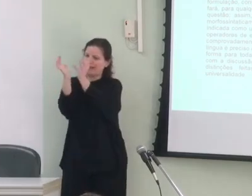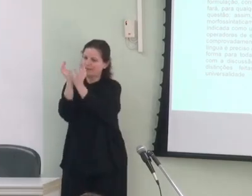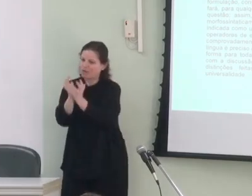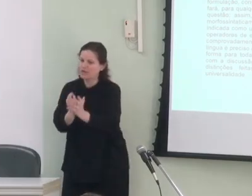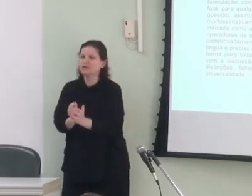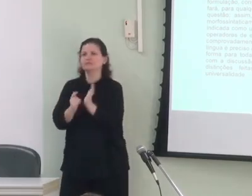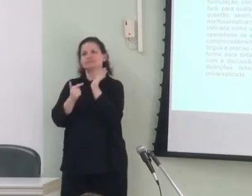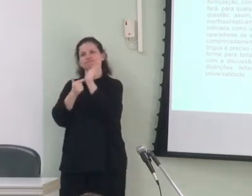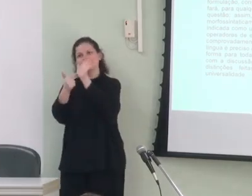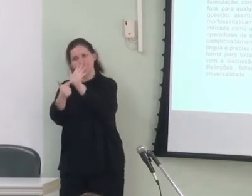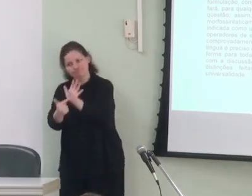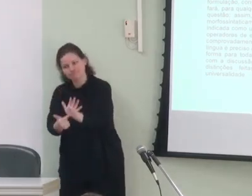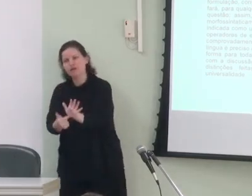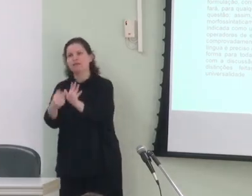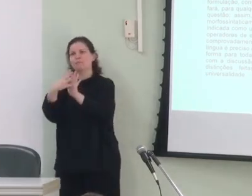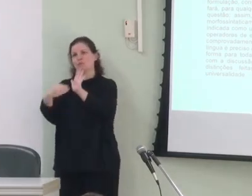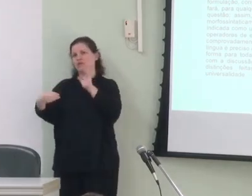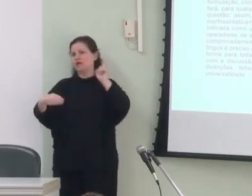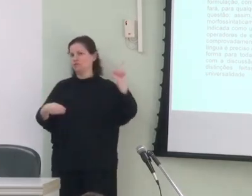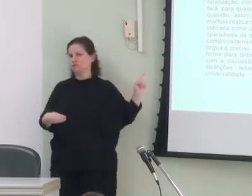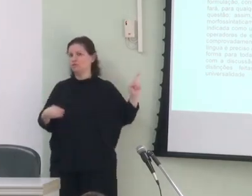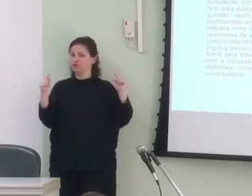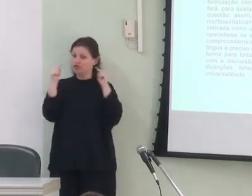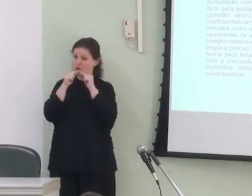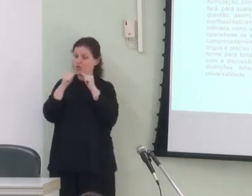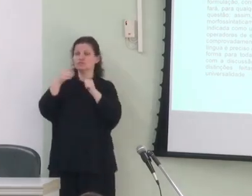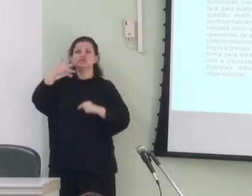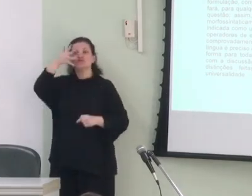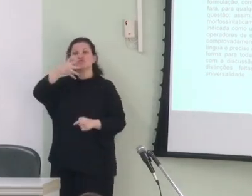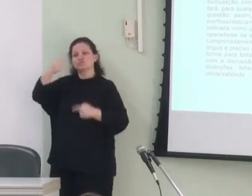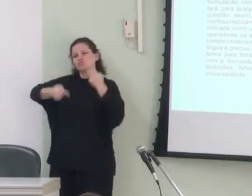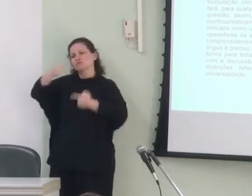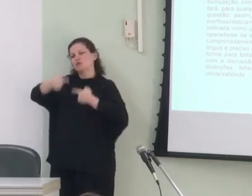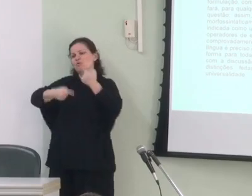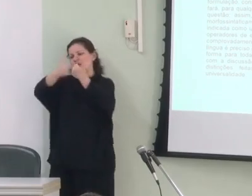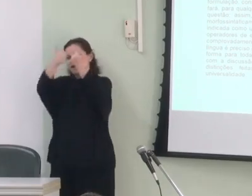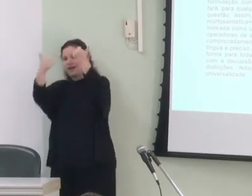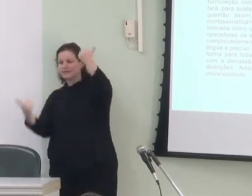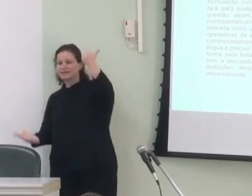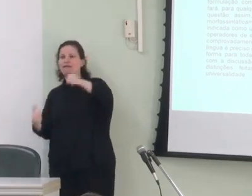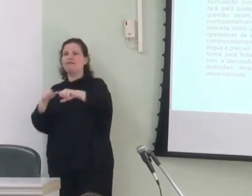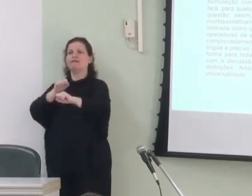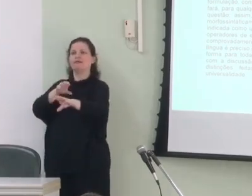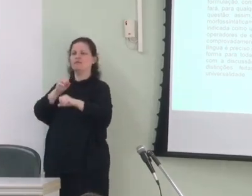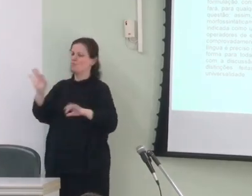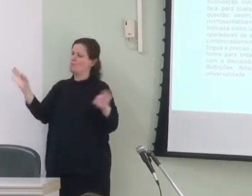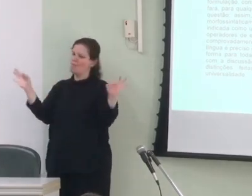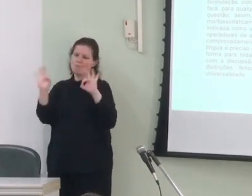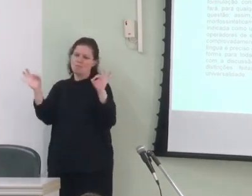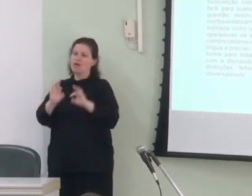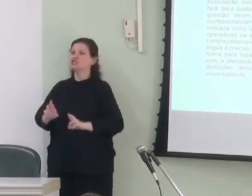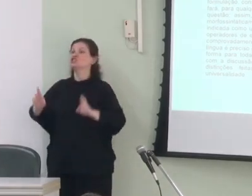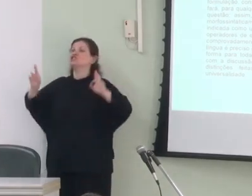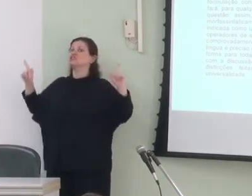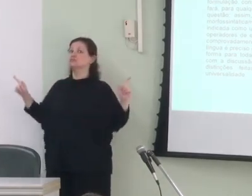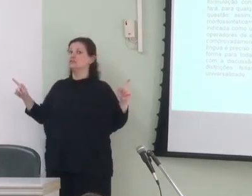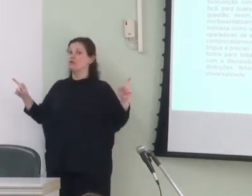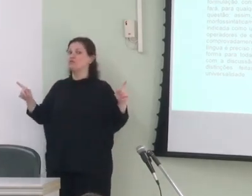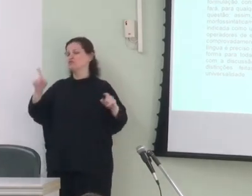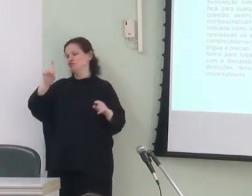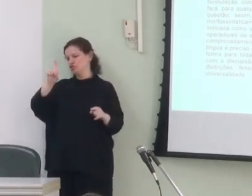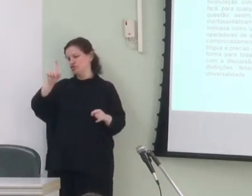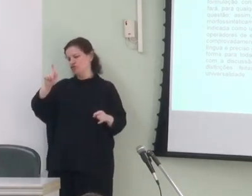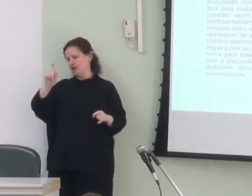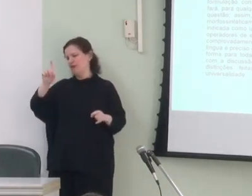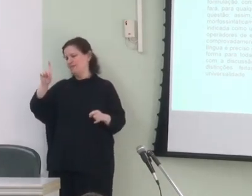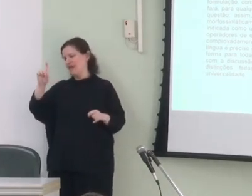apresentadas no modelo de acordo com a discussão das hierarquias implicacionais nenhuma das distinções feitas na GDF